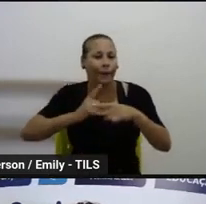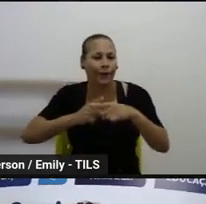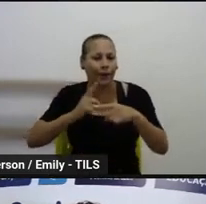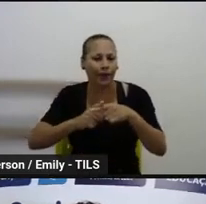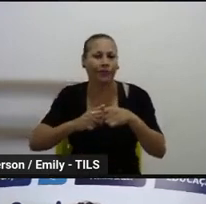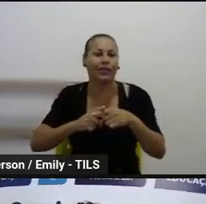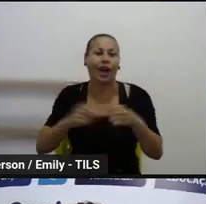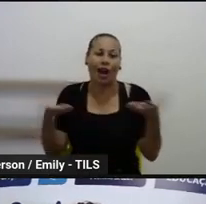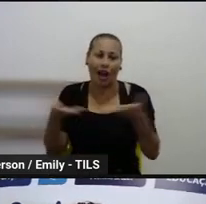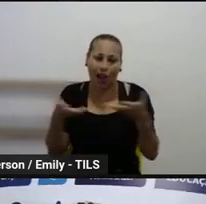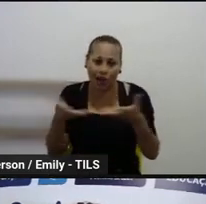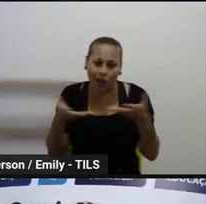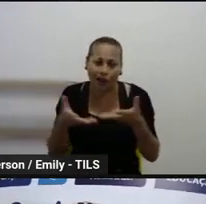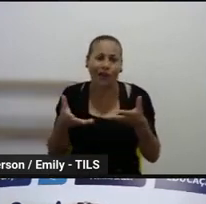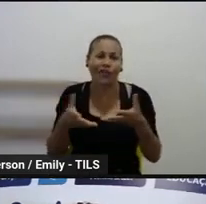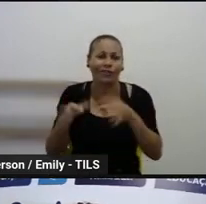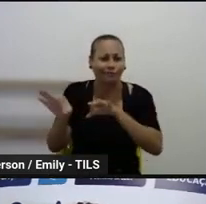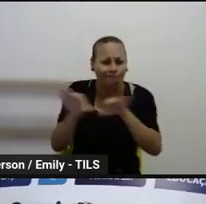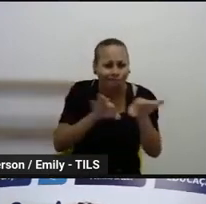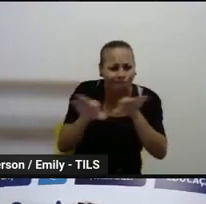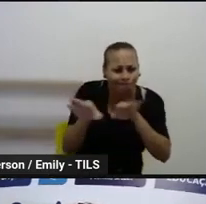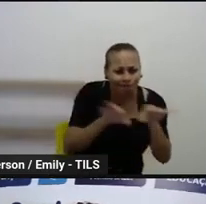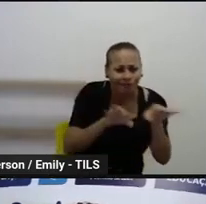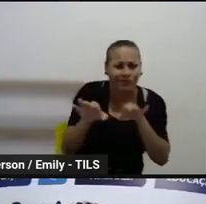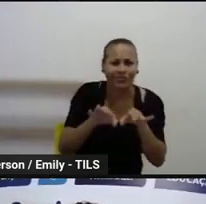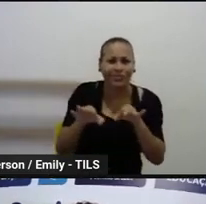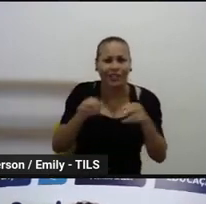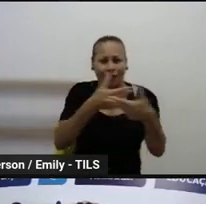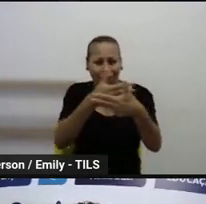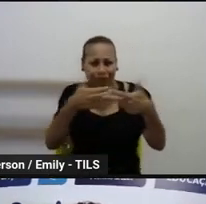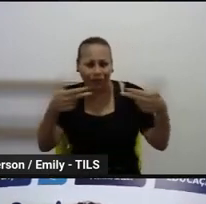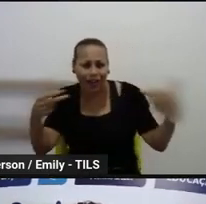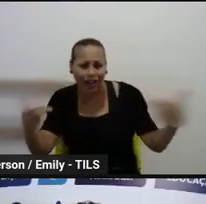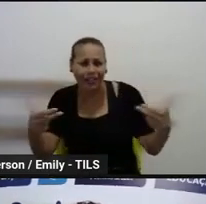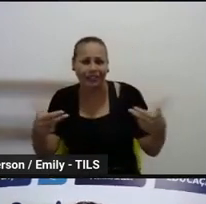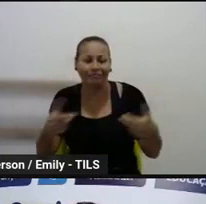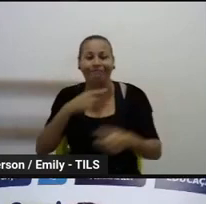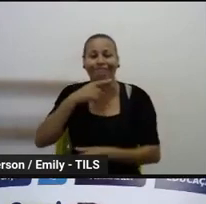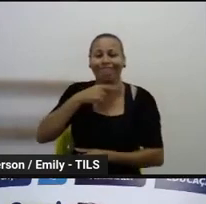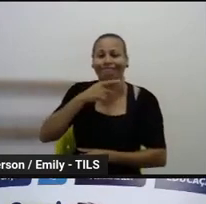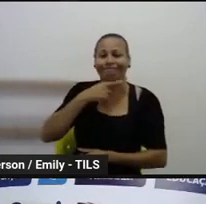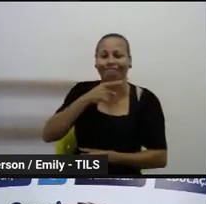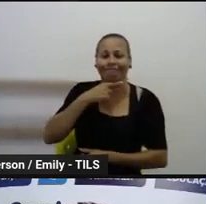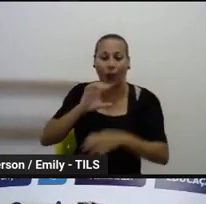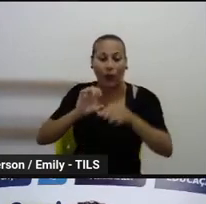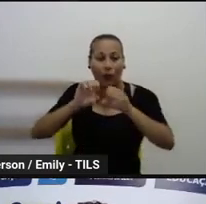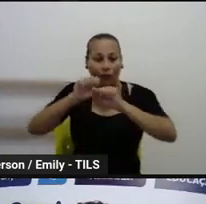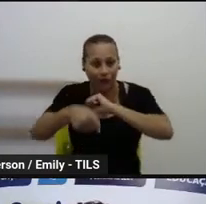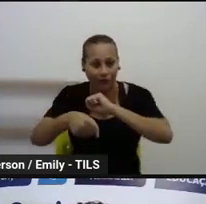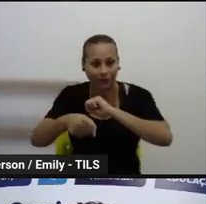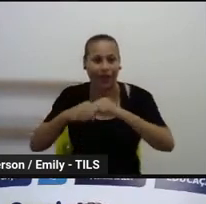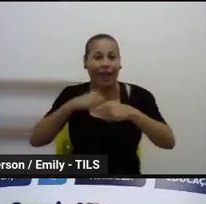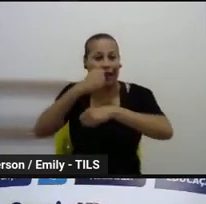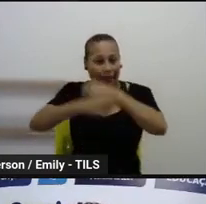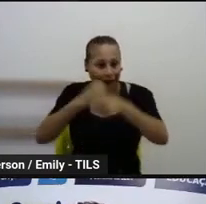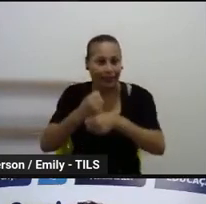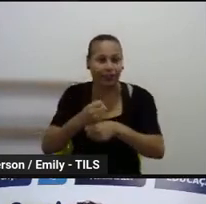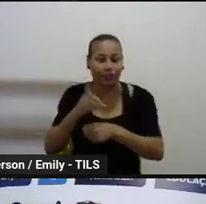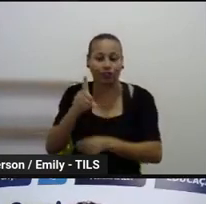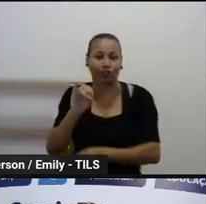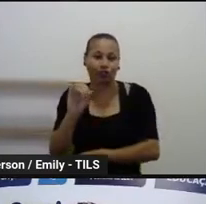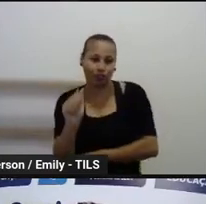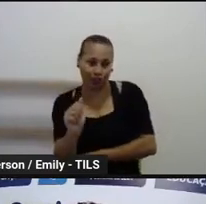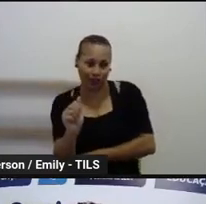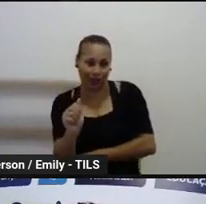sabe que agora, com a garantia total da reserva de cargo horário, a gente não consegue mais fazer formação para cada ano em cada dia, como